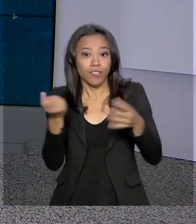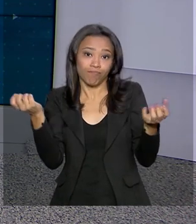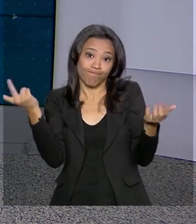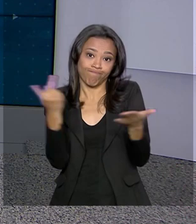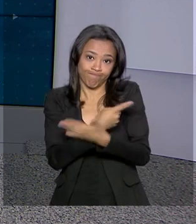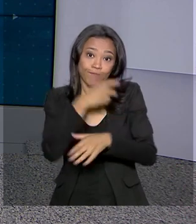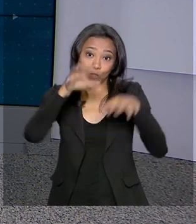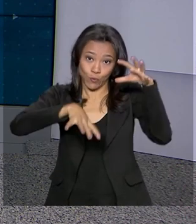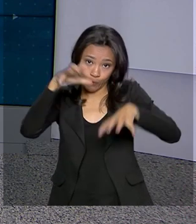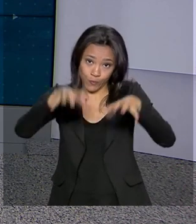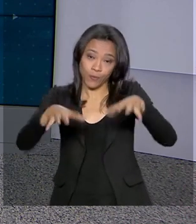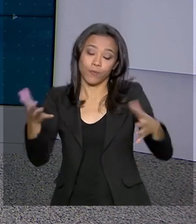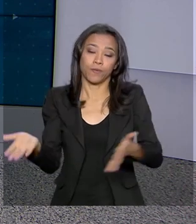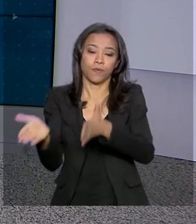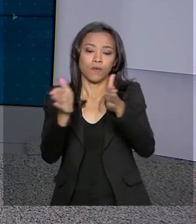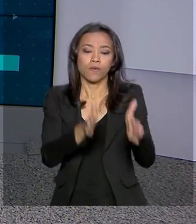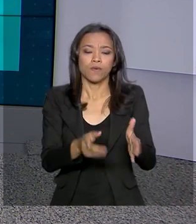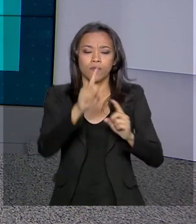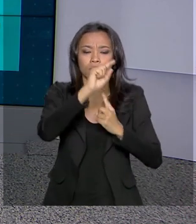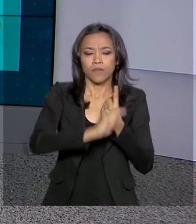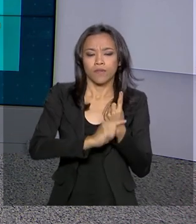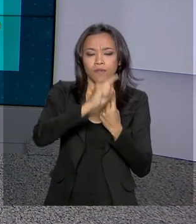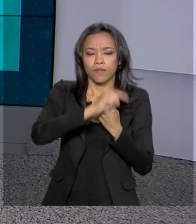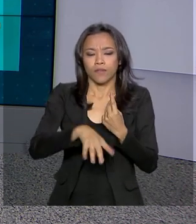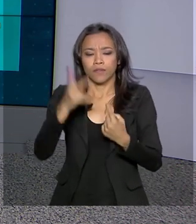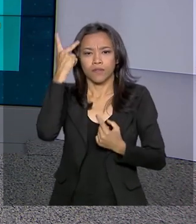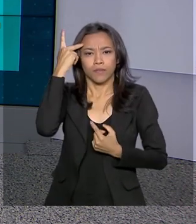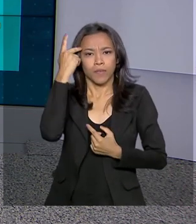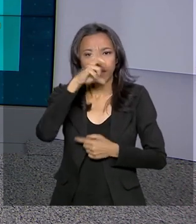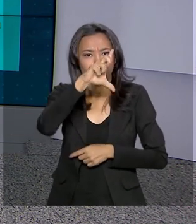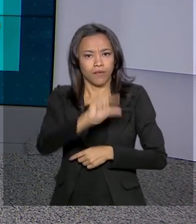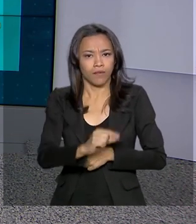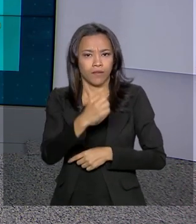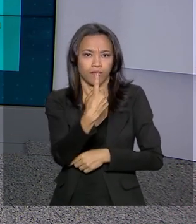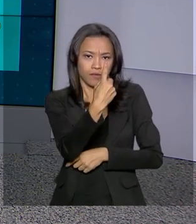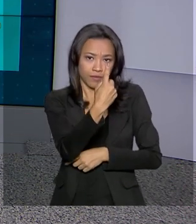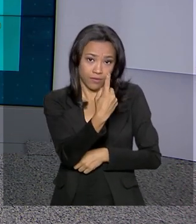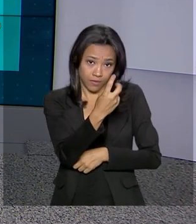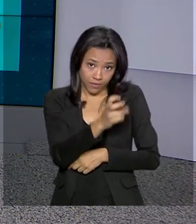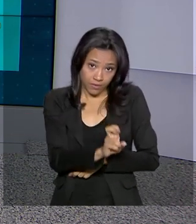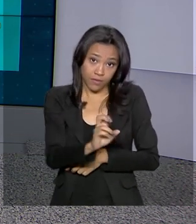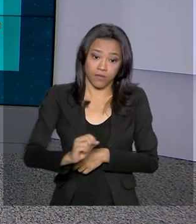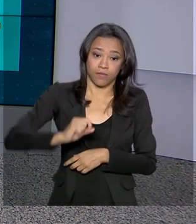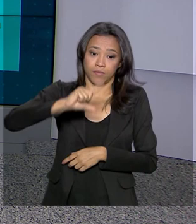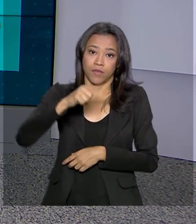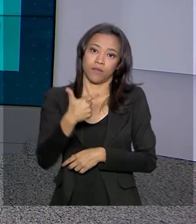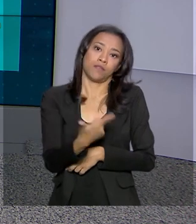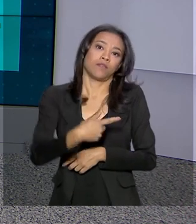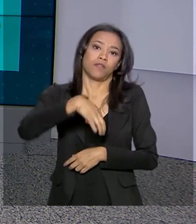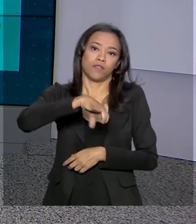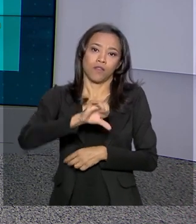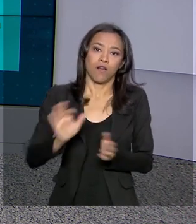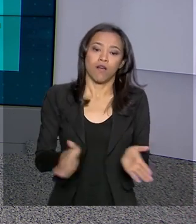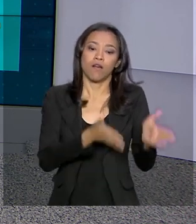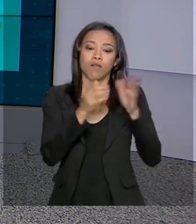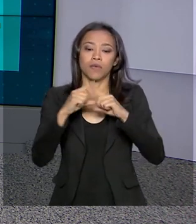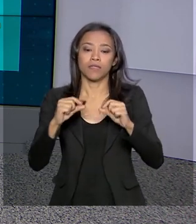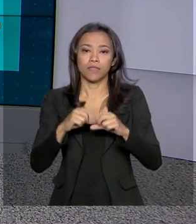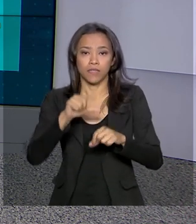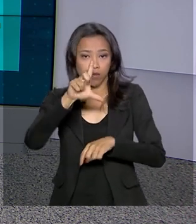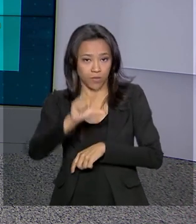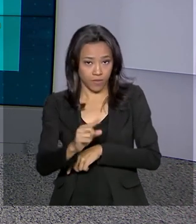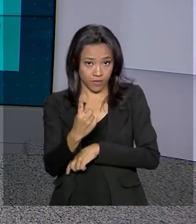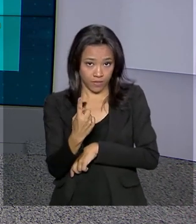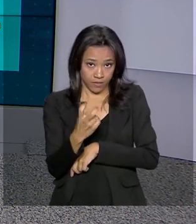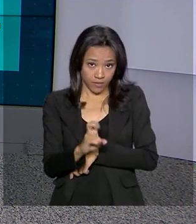chuva. Vamos às temperaturas. Em São Paulo, os termômetros marcam mínima de 15, máxima de 29 graus. Em Brasília, mínima de